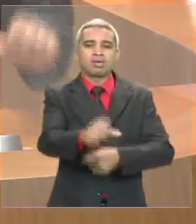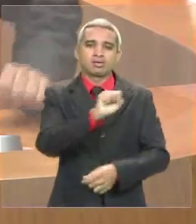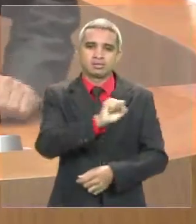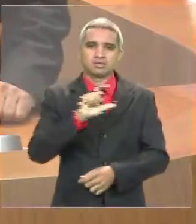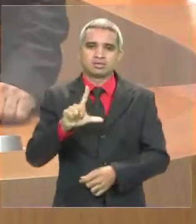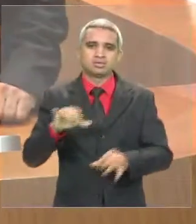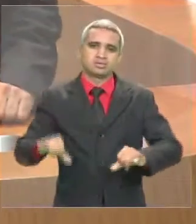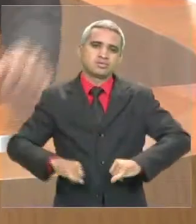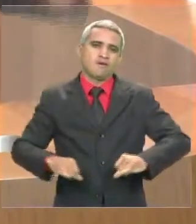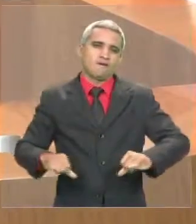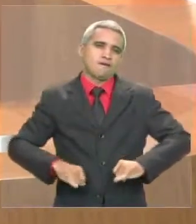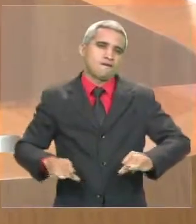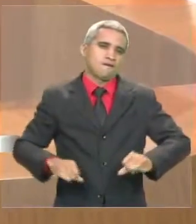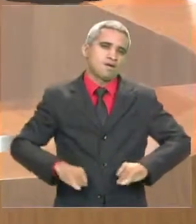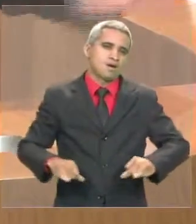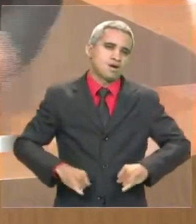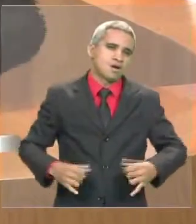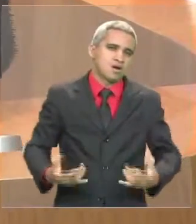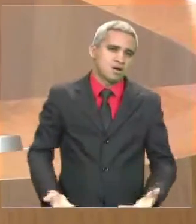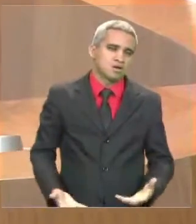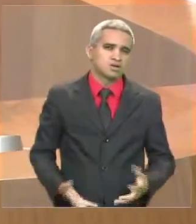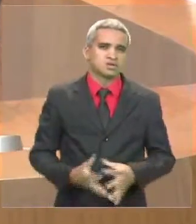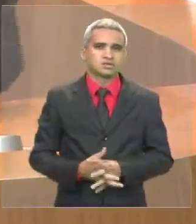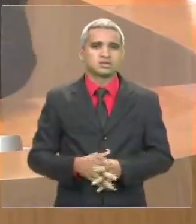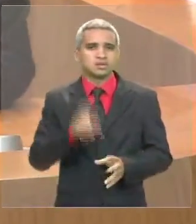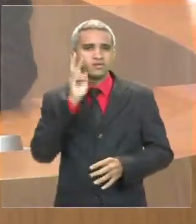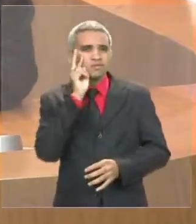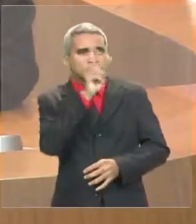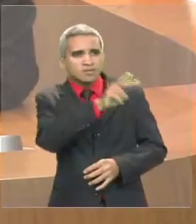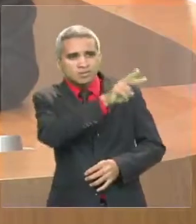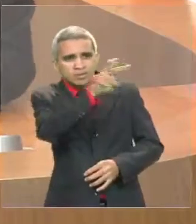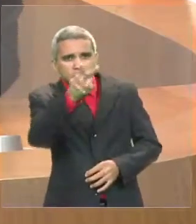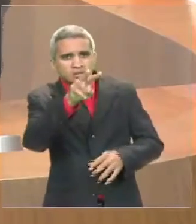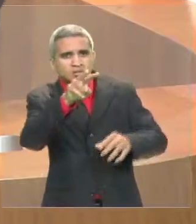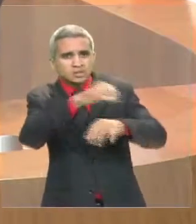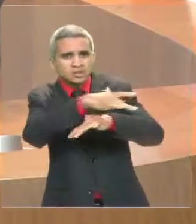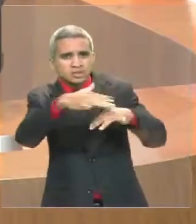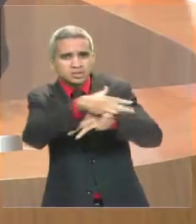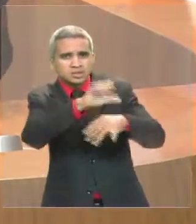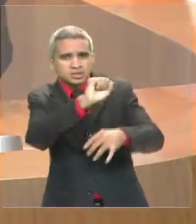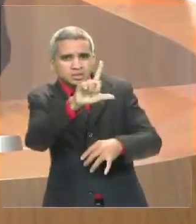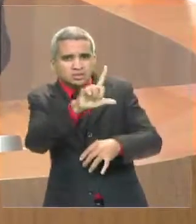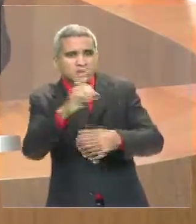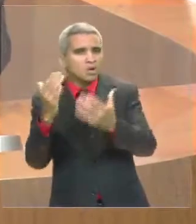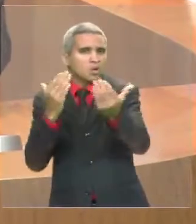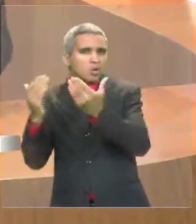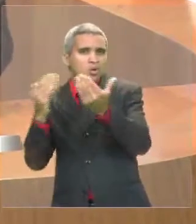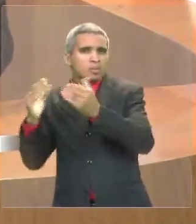Olhe para a cidade, compare a propaganda com a realidade. A São Luís,